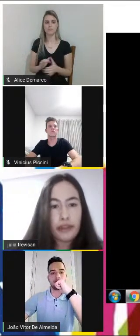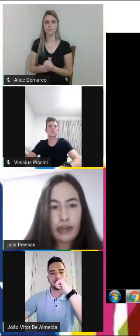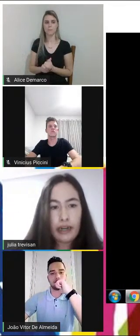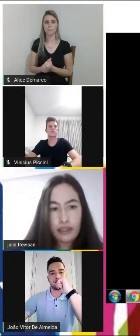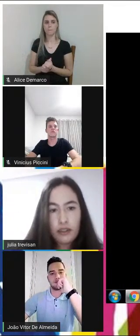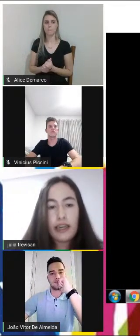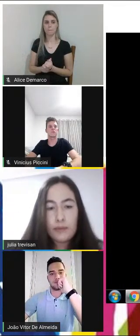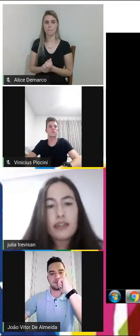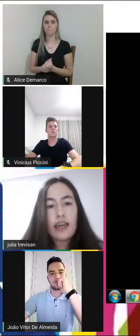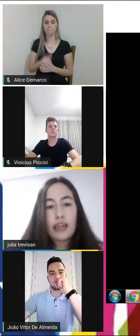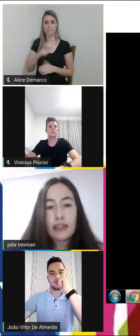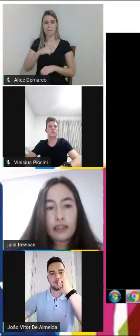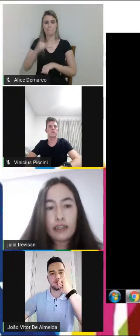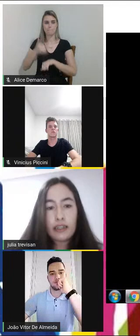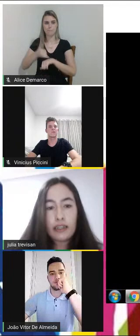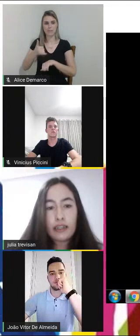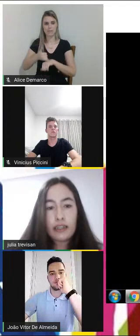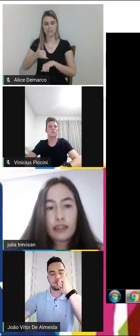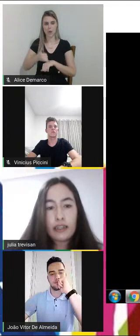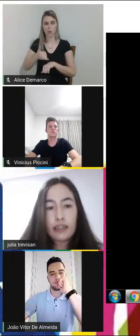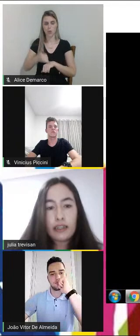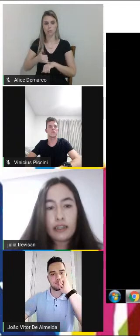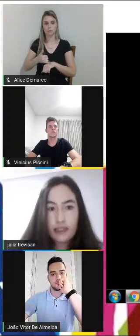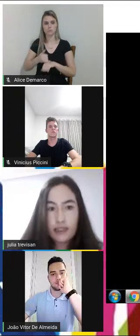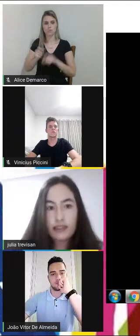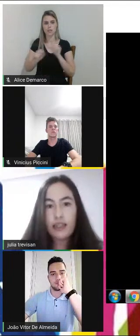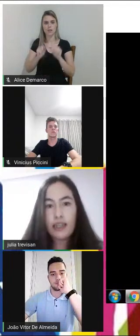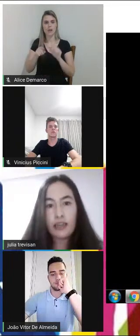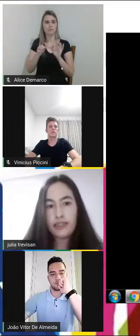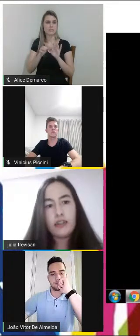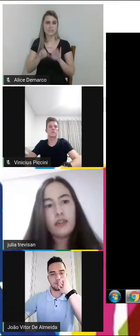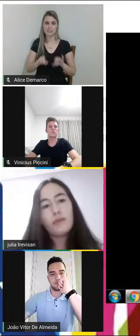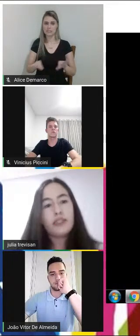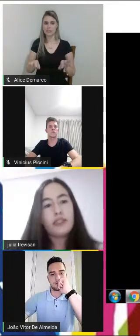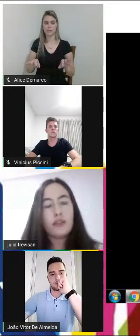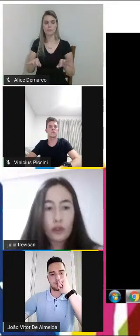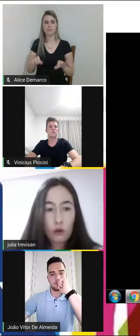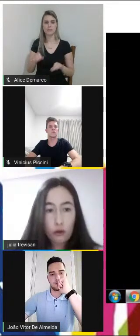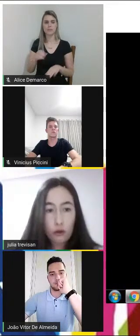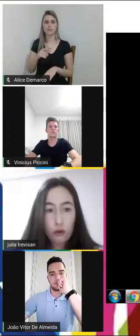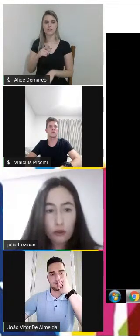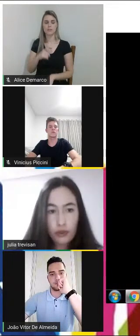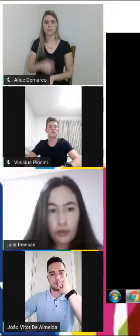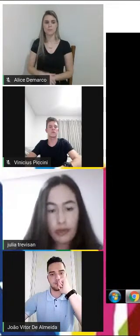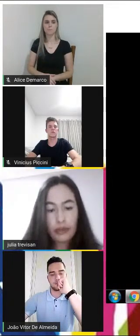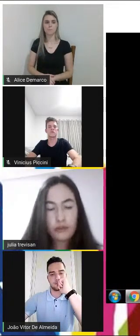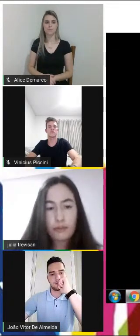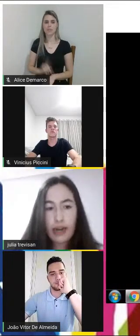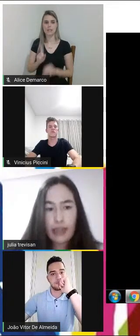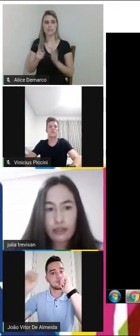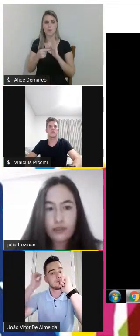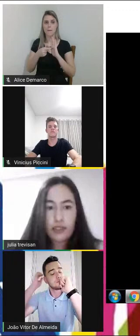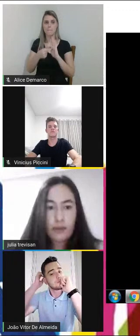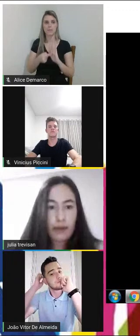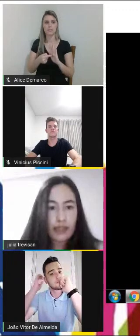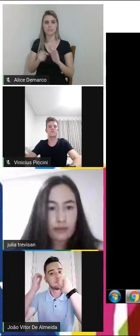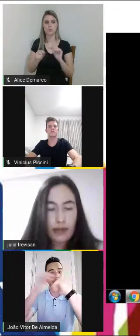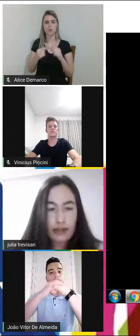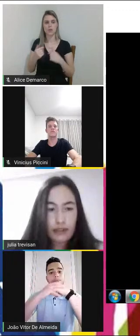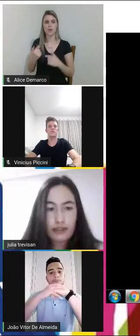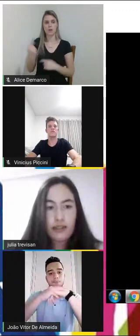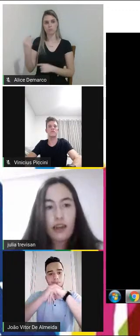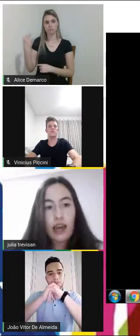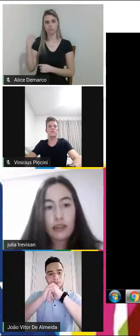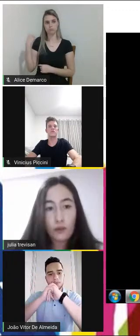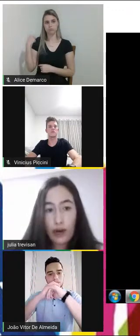estrutura metálica que é simples ela tem e ela não apresenta por exemplo um encosto para os